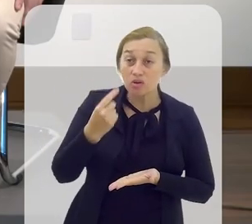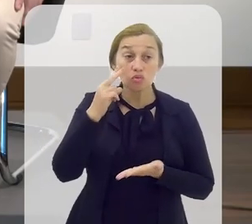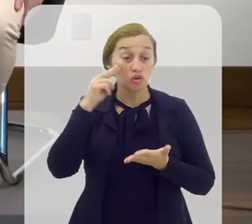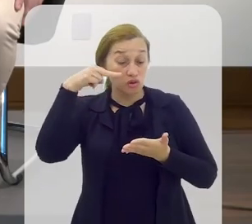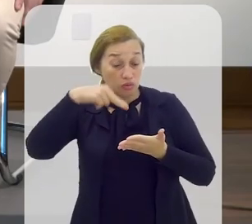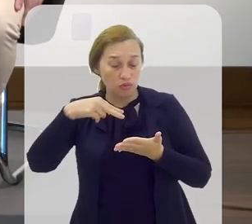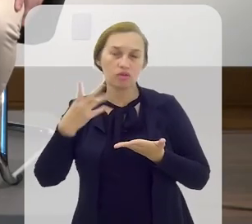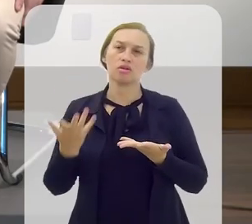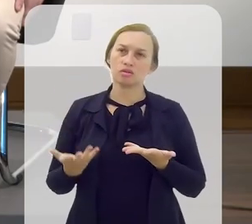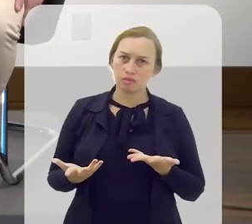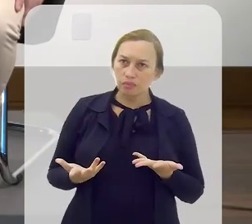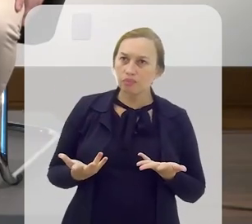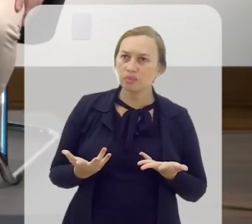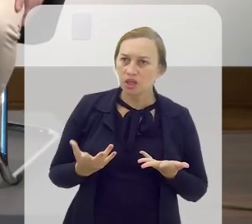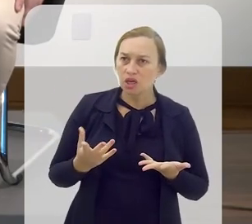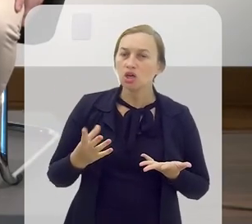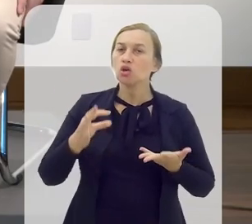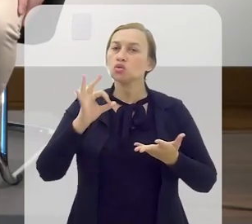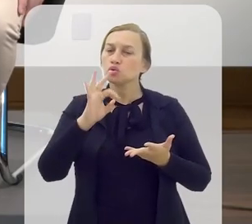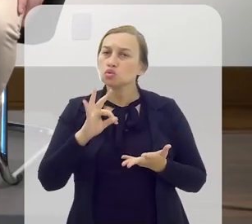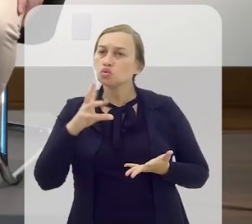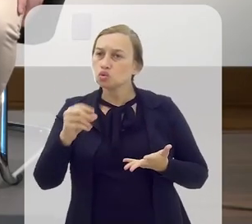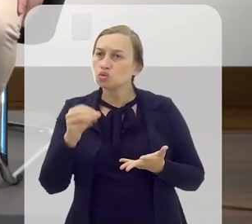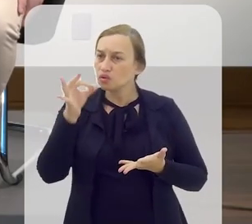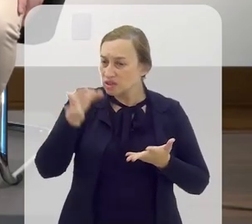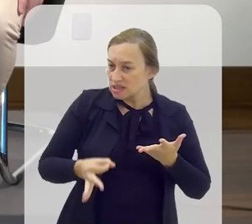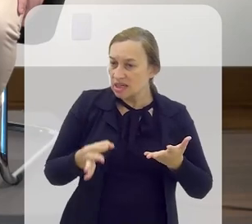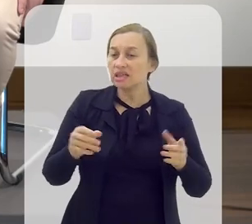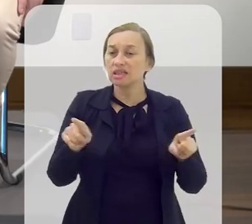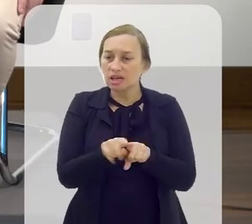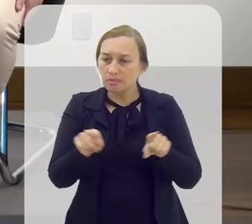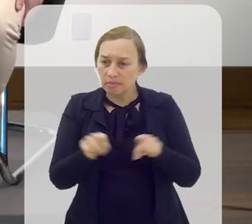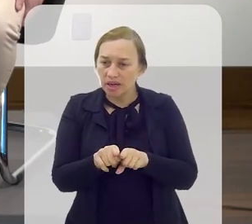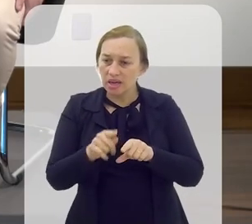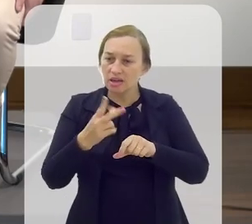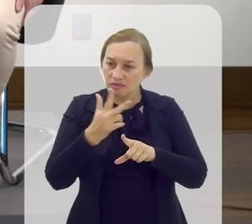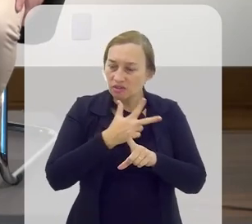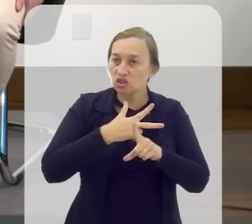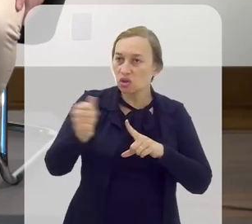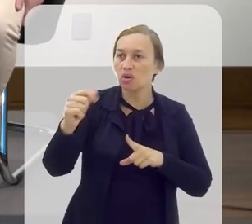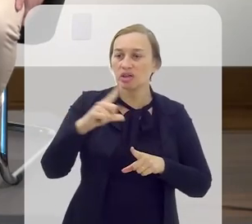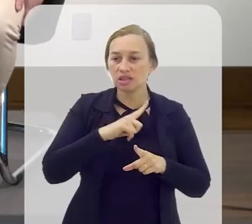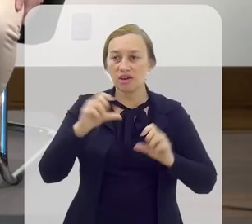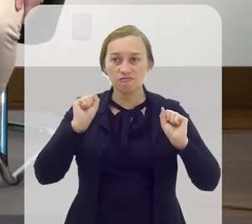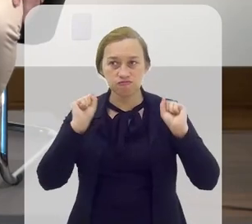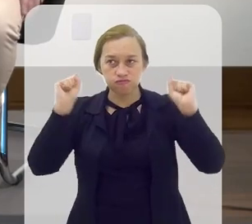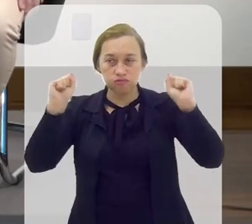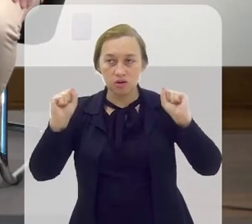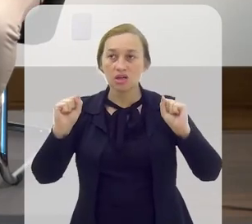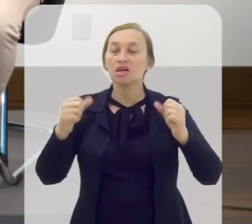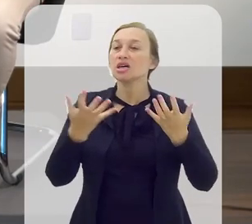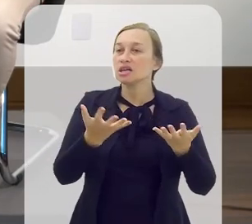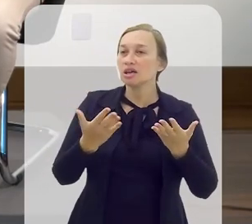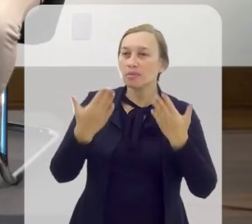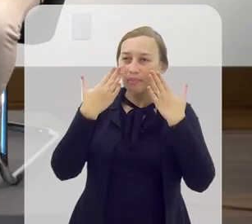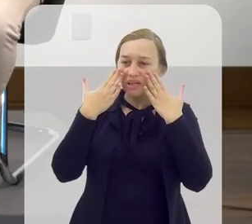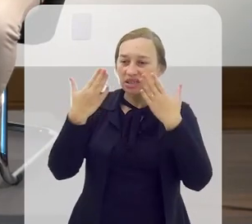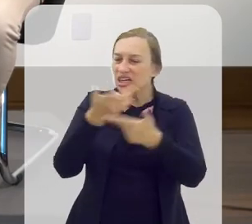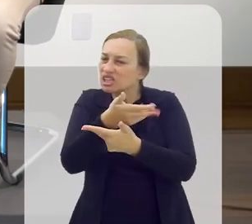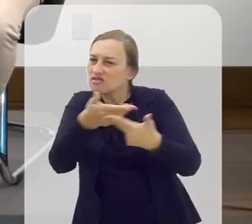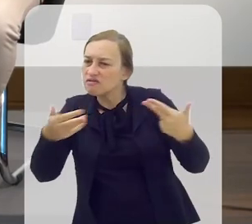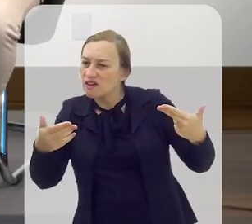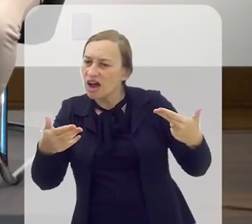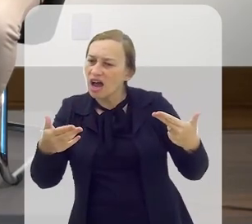sabíamos o que vinha, e tanto foi correto que foi campeão. Pois é, a gente buscou, na verdade, apresentar